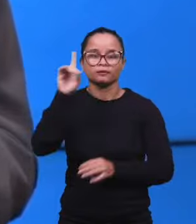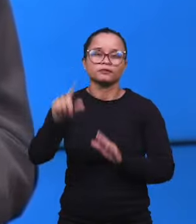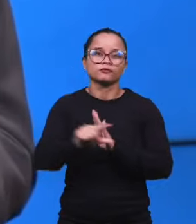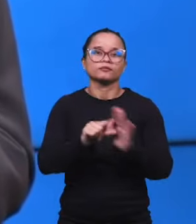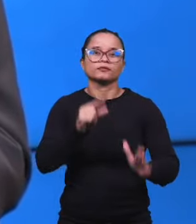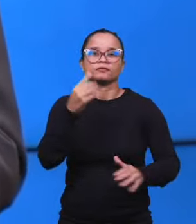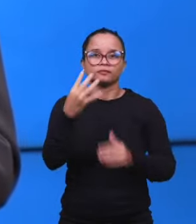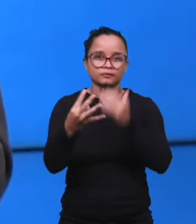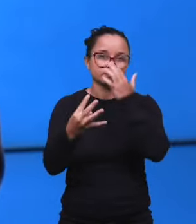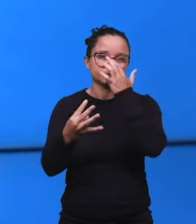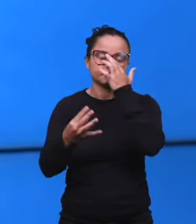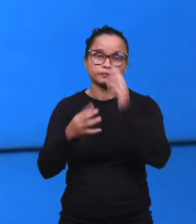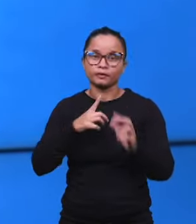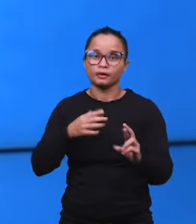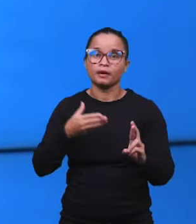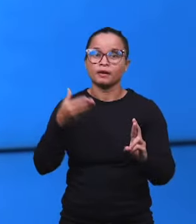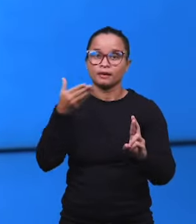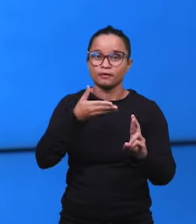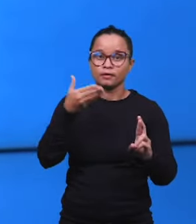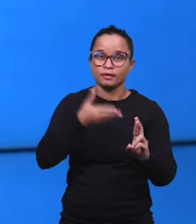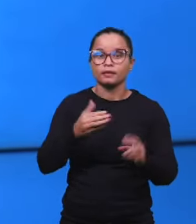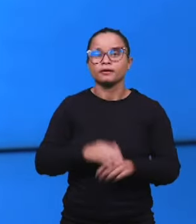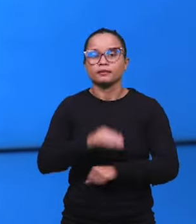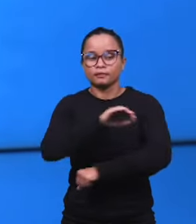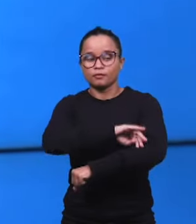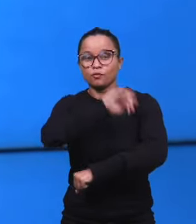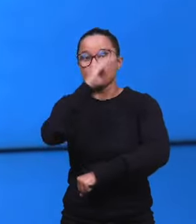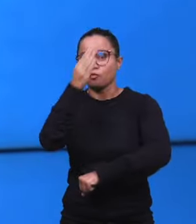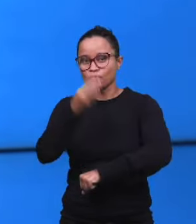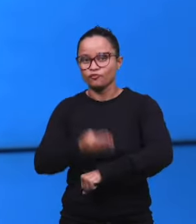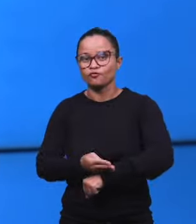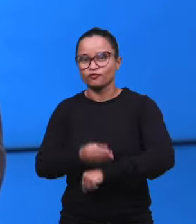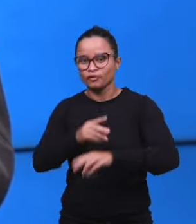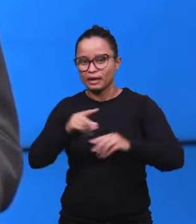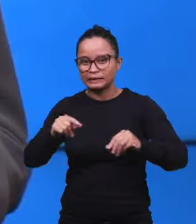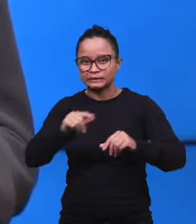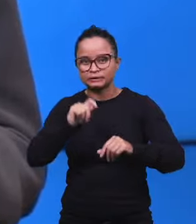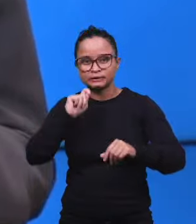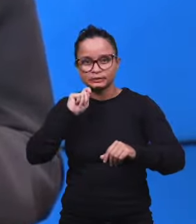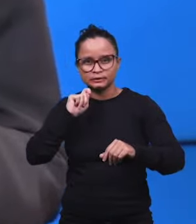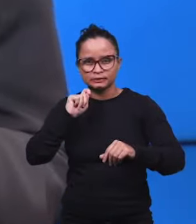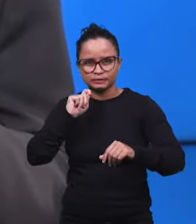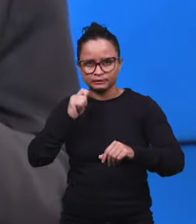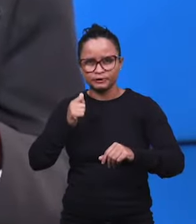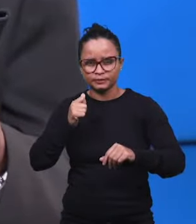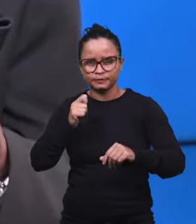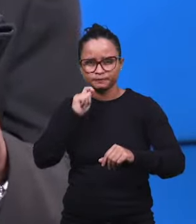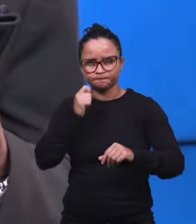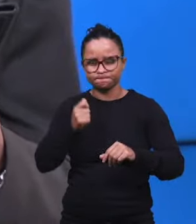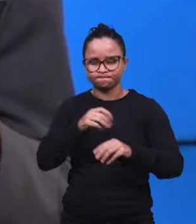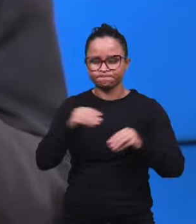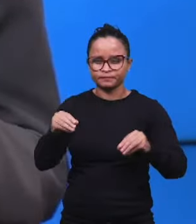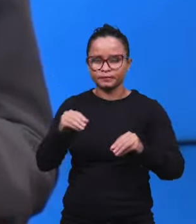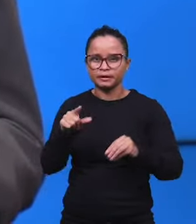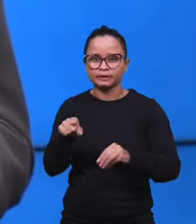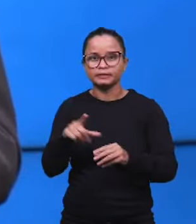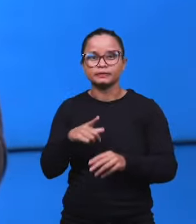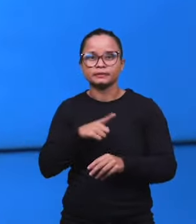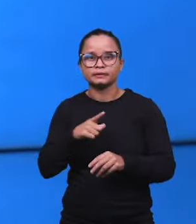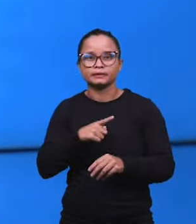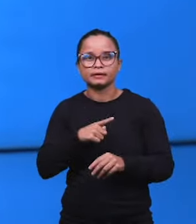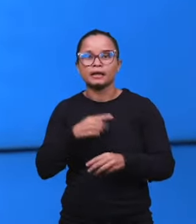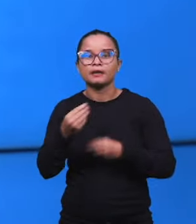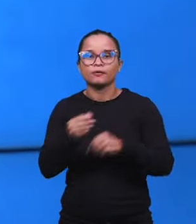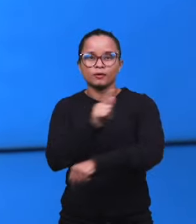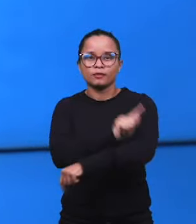4 faz referência exatamente ao monte da mirra, que está relacionado ao Gethsemane, e também o outeiro do